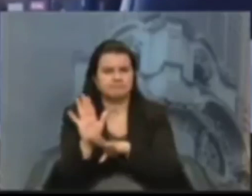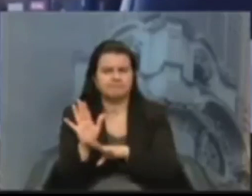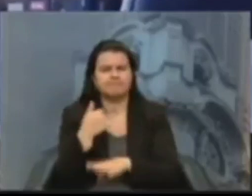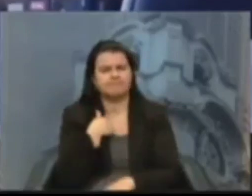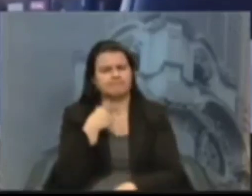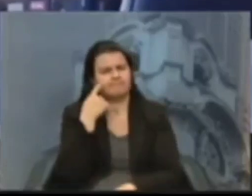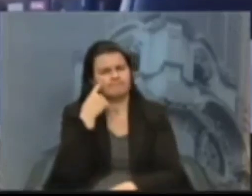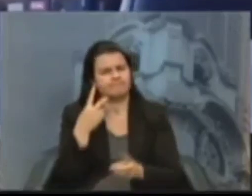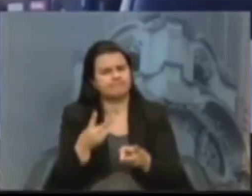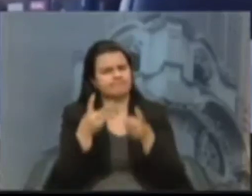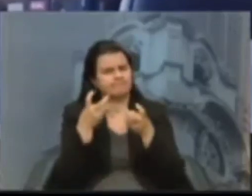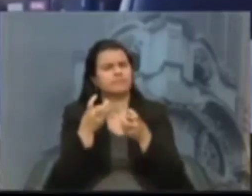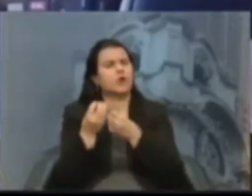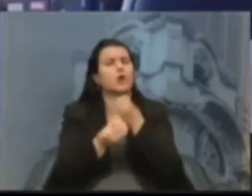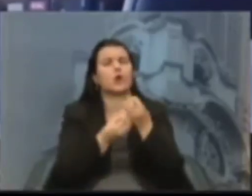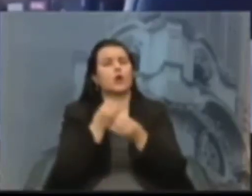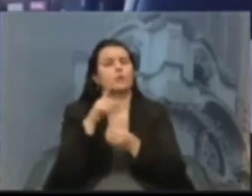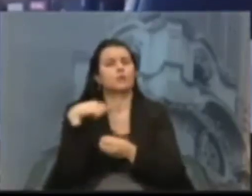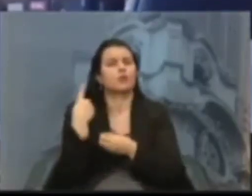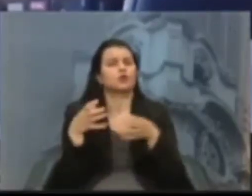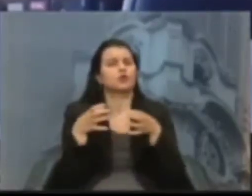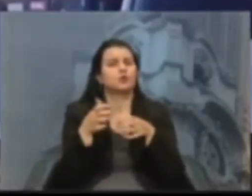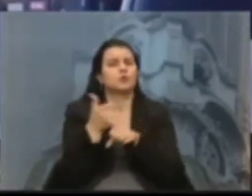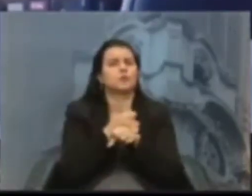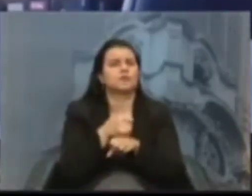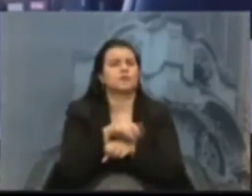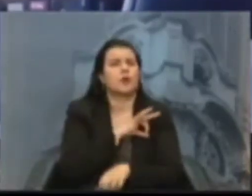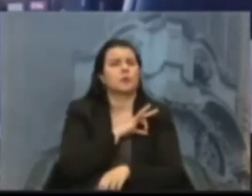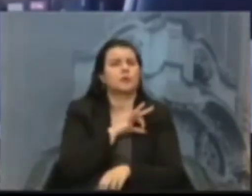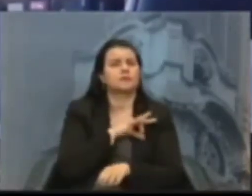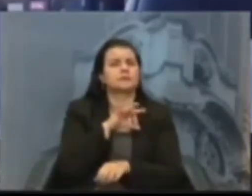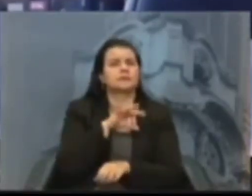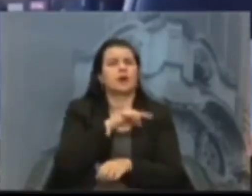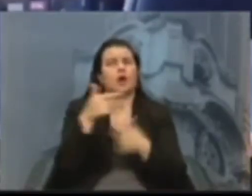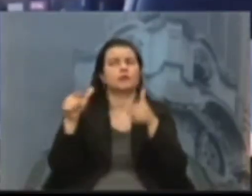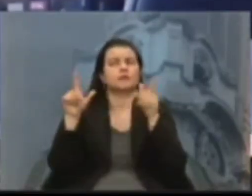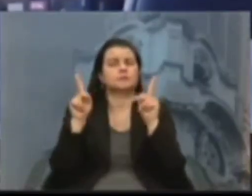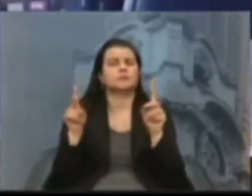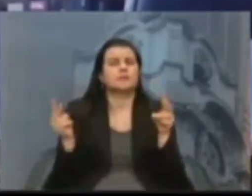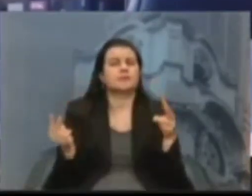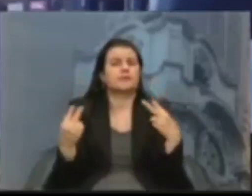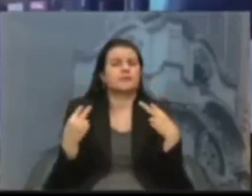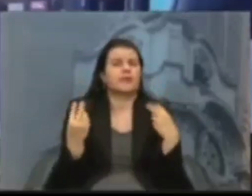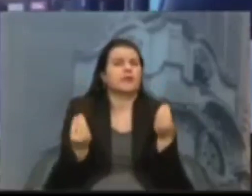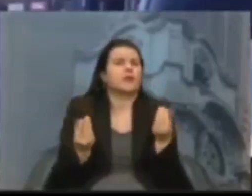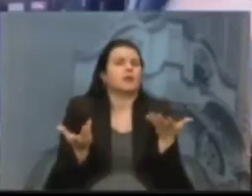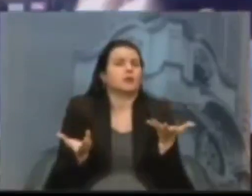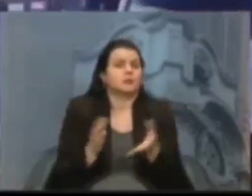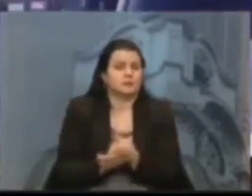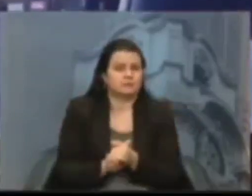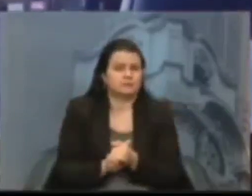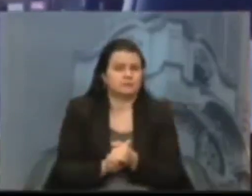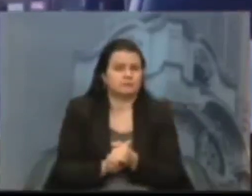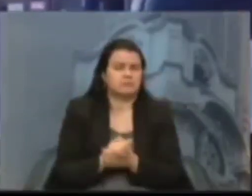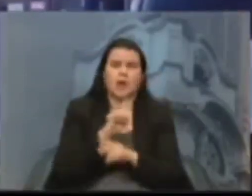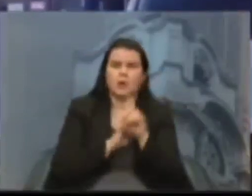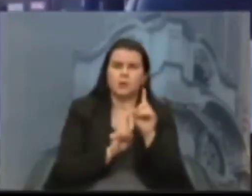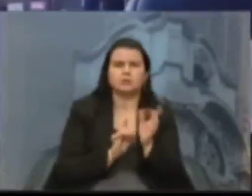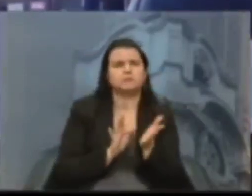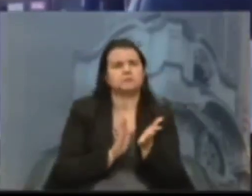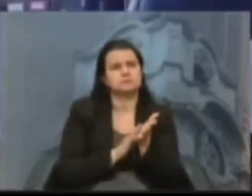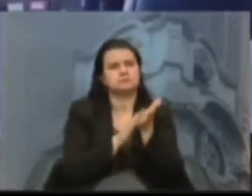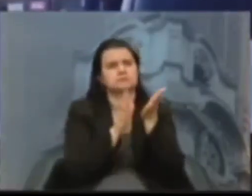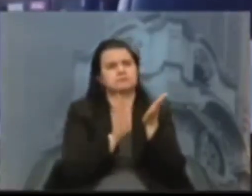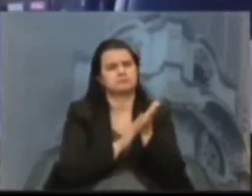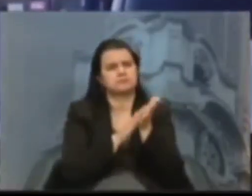vista a nossa categoria, tão muitas vezes elogiada em alguns aspectos, mas